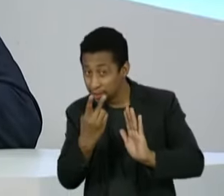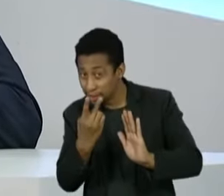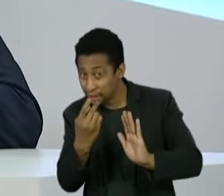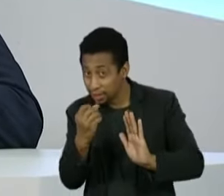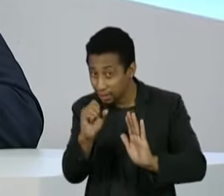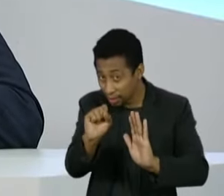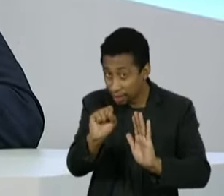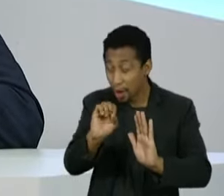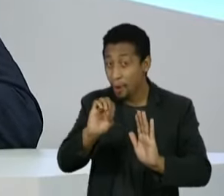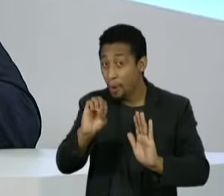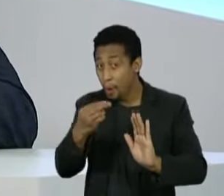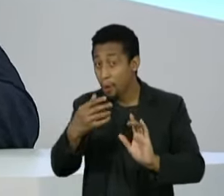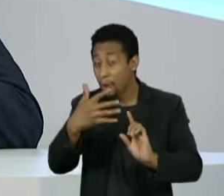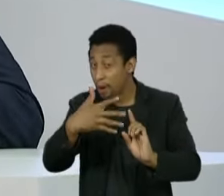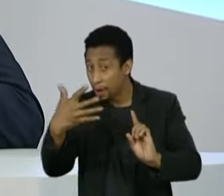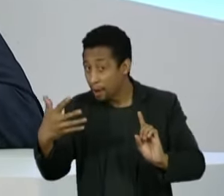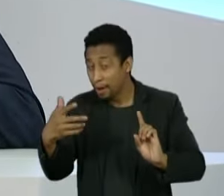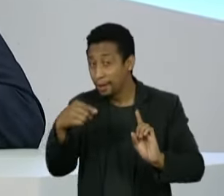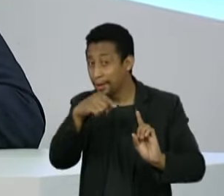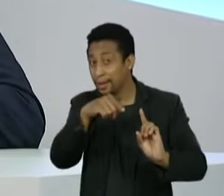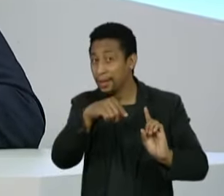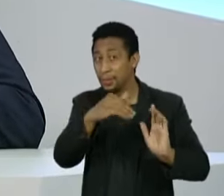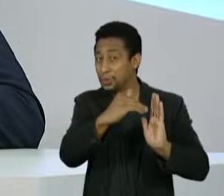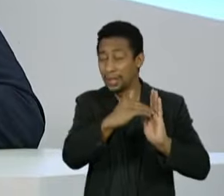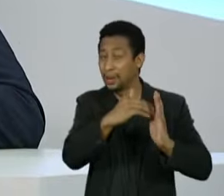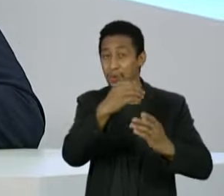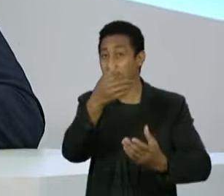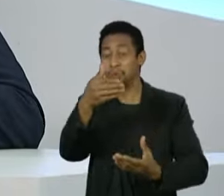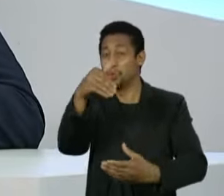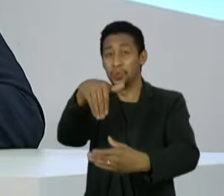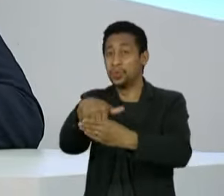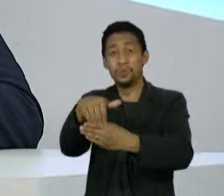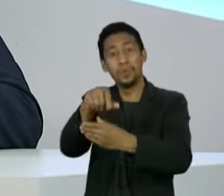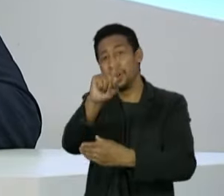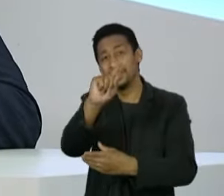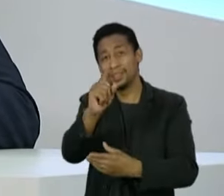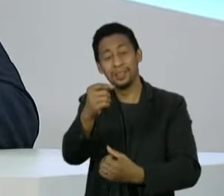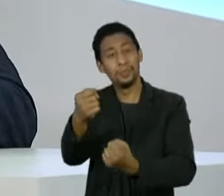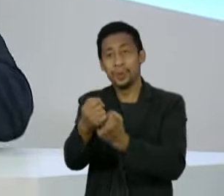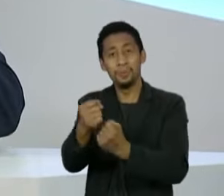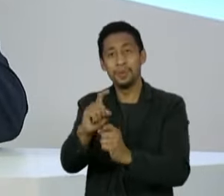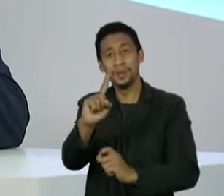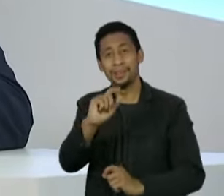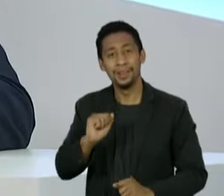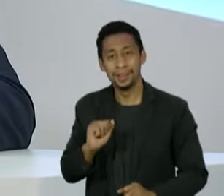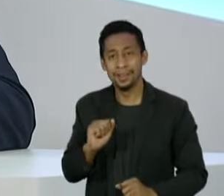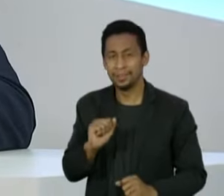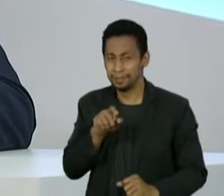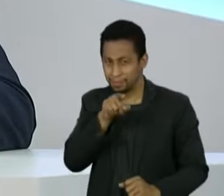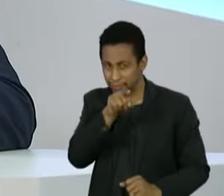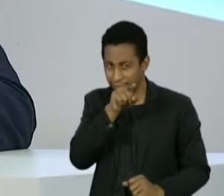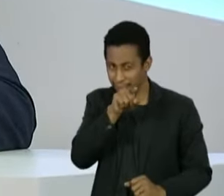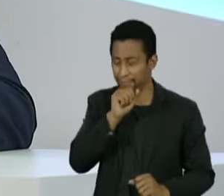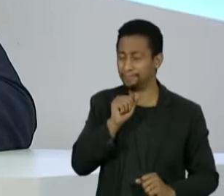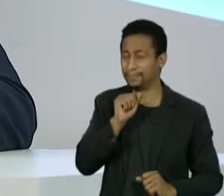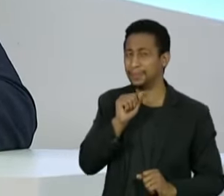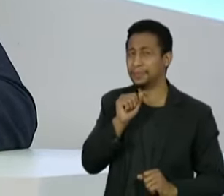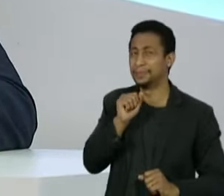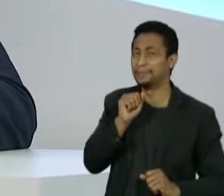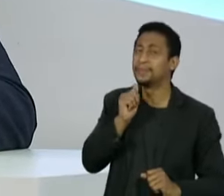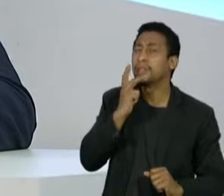população LGBTQIA. O senhor acha que o apoio que o senhor recebeu